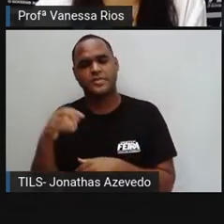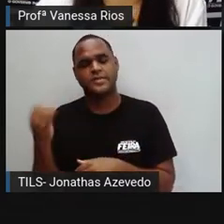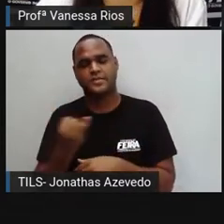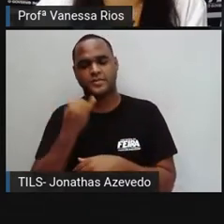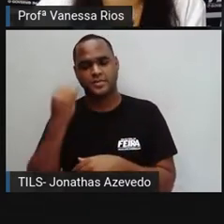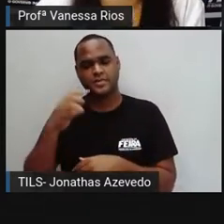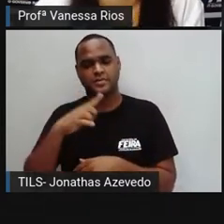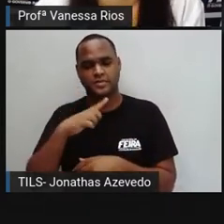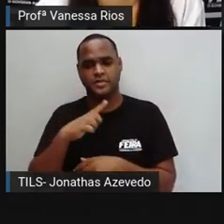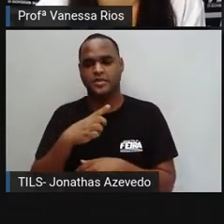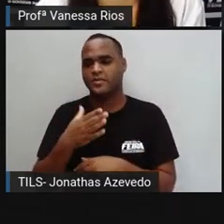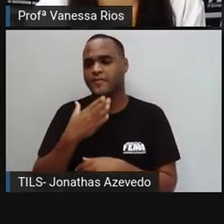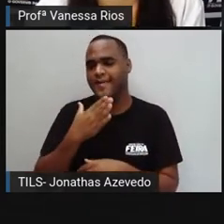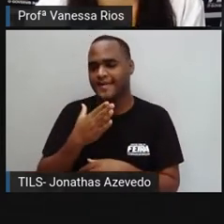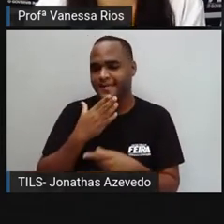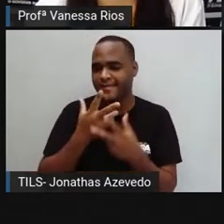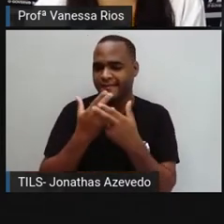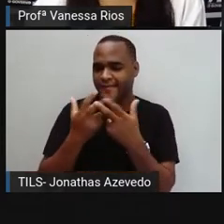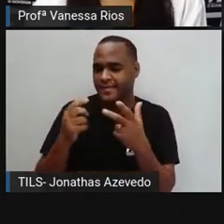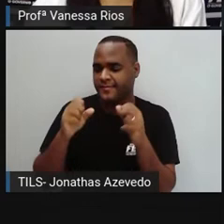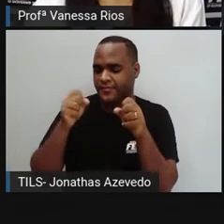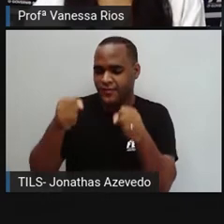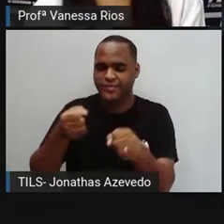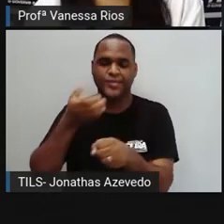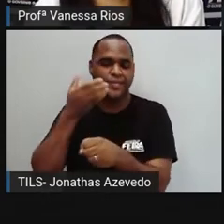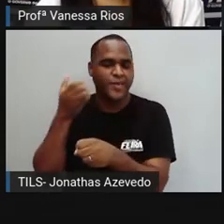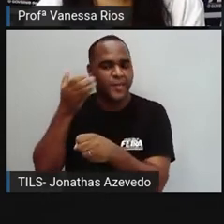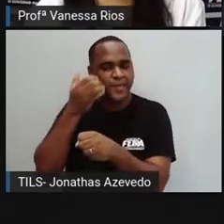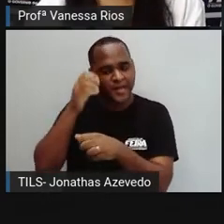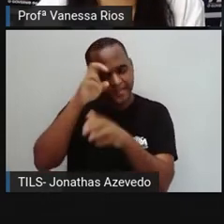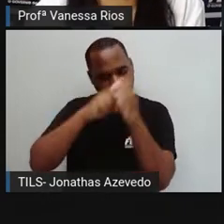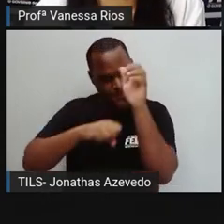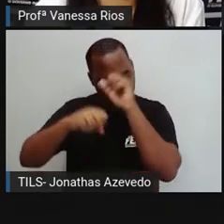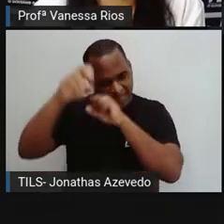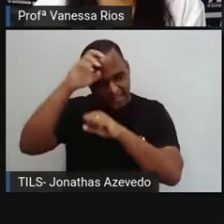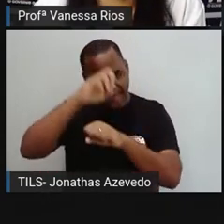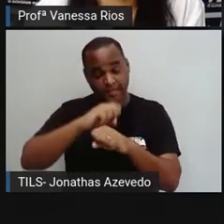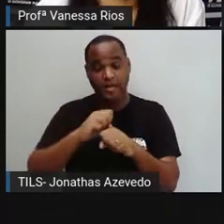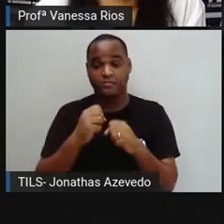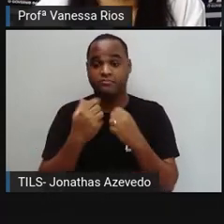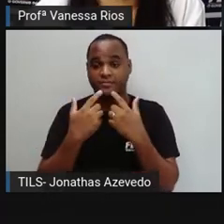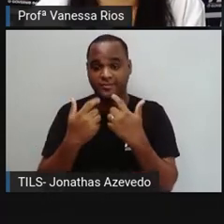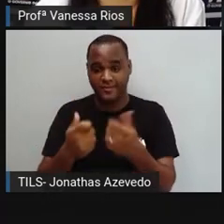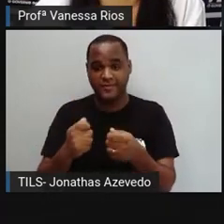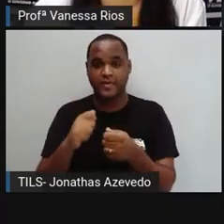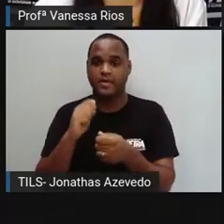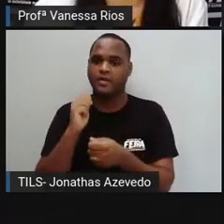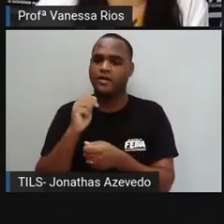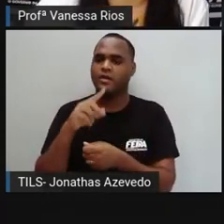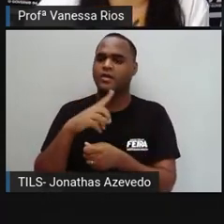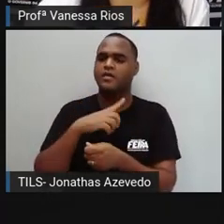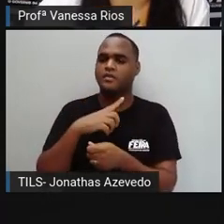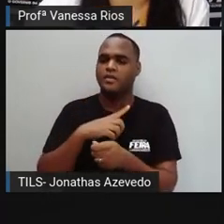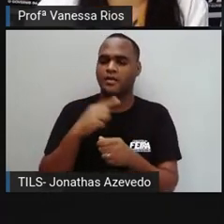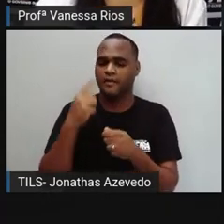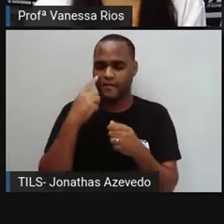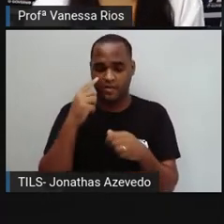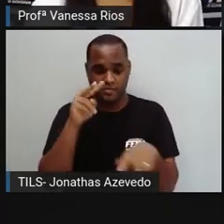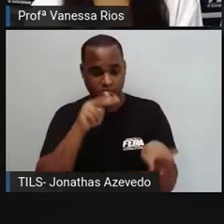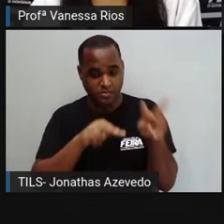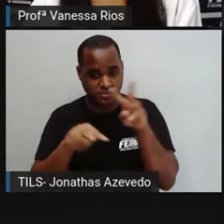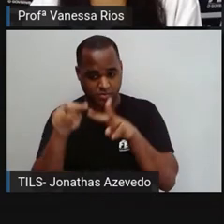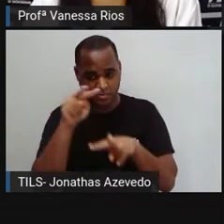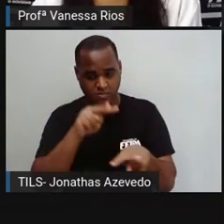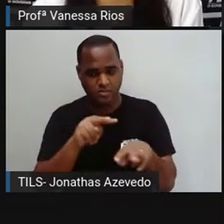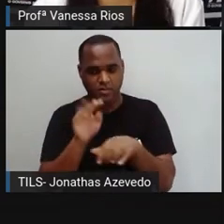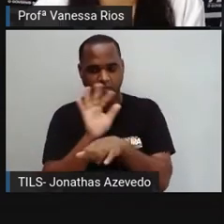conhecermos, em nos aprimorarmos em relação à língua portuguesa, dentro aí das visões formais